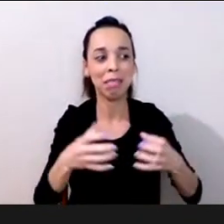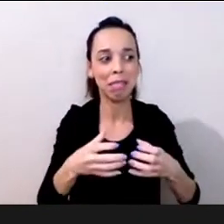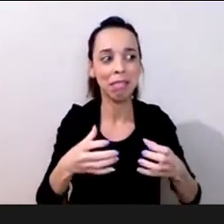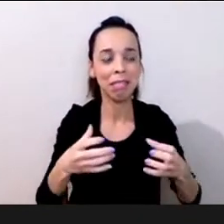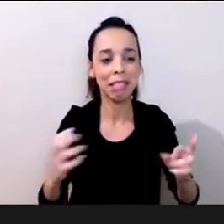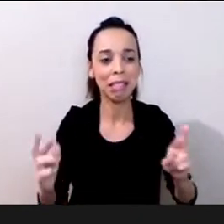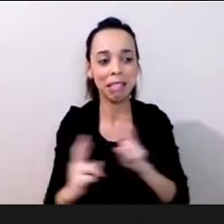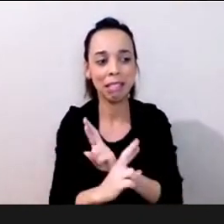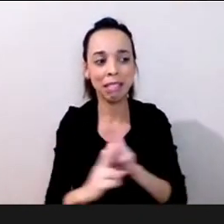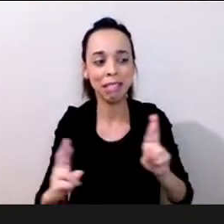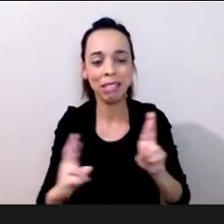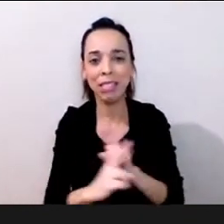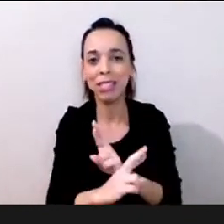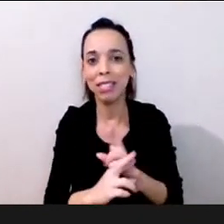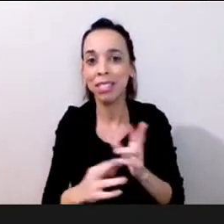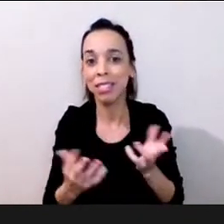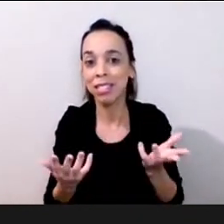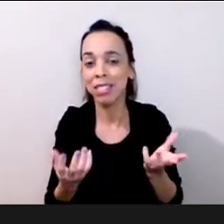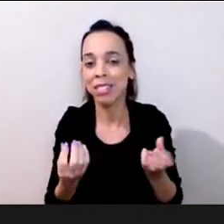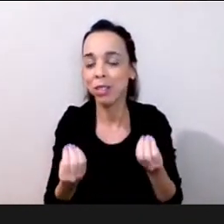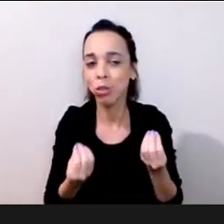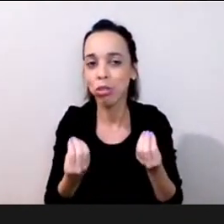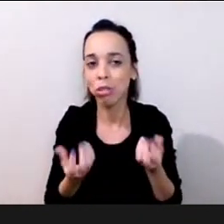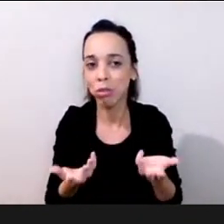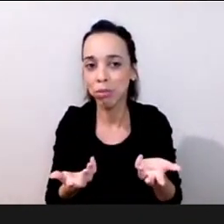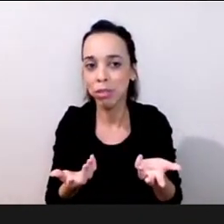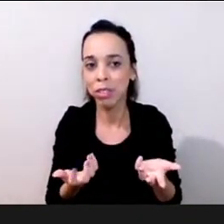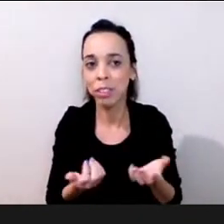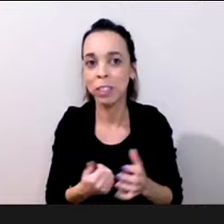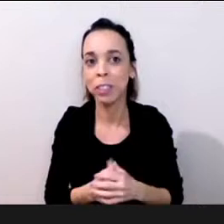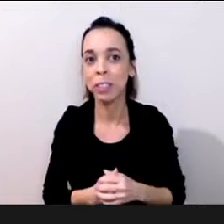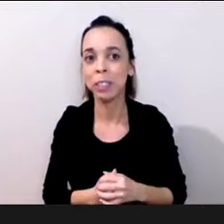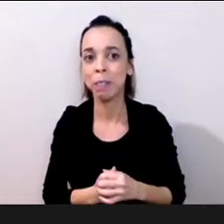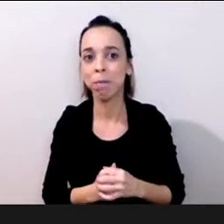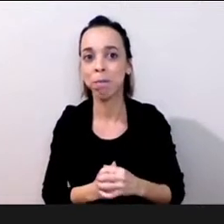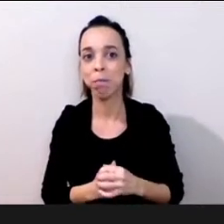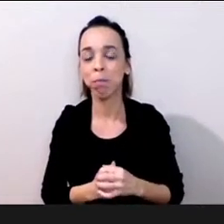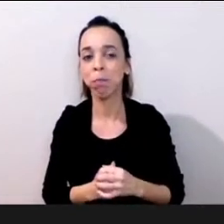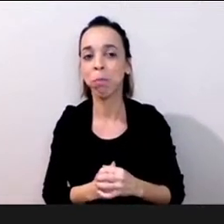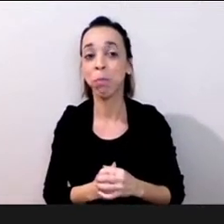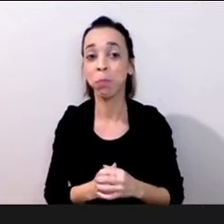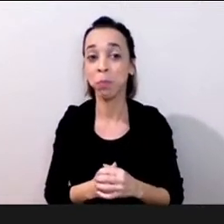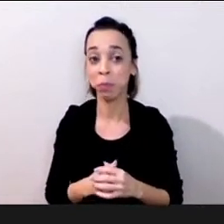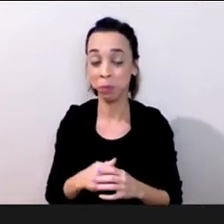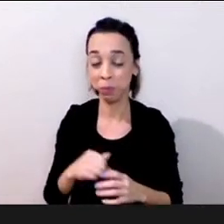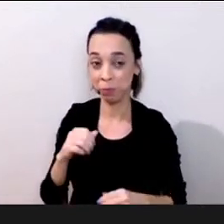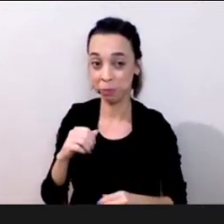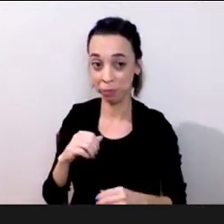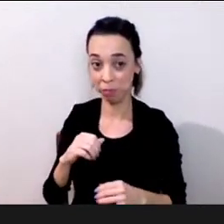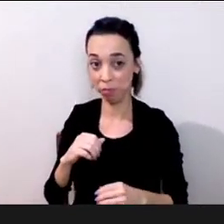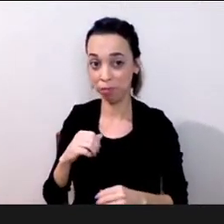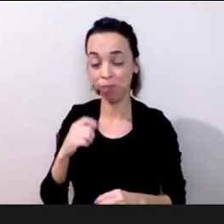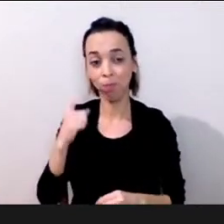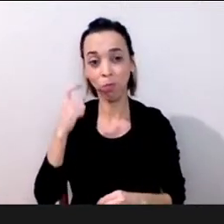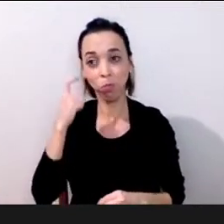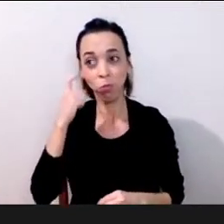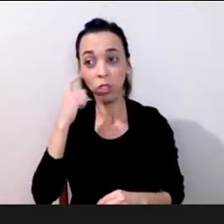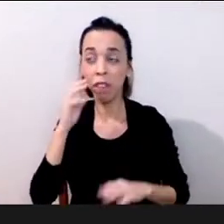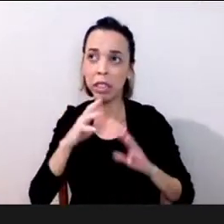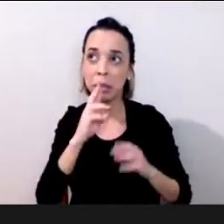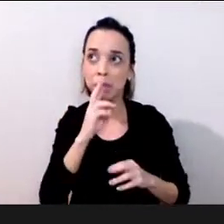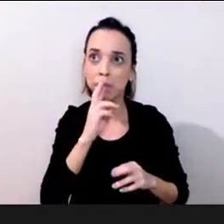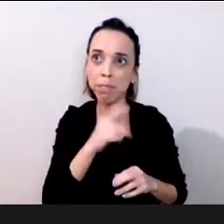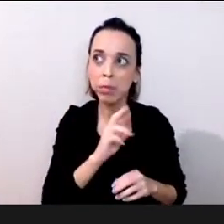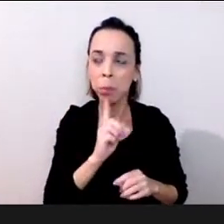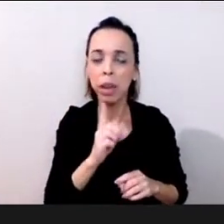Márcia talvez tentasse talvez tentasse não responder mas comentar a sua a sua questão eu acho que é uma